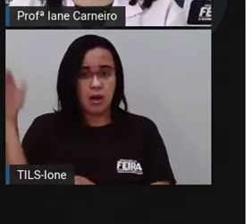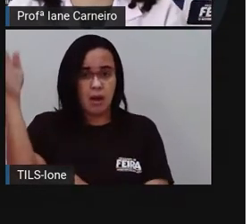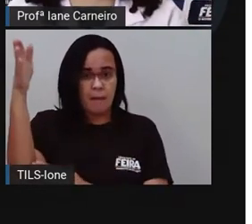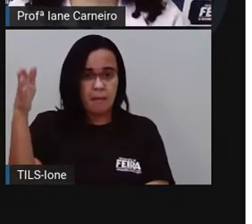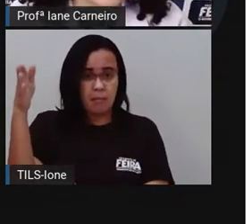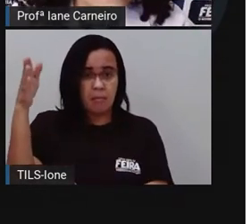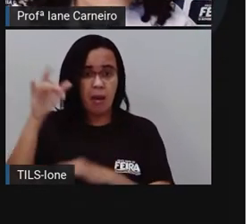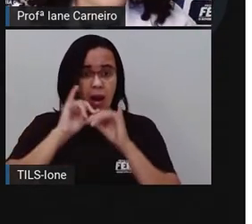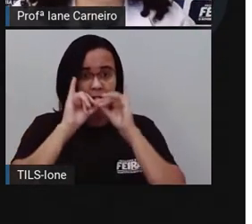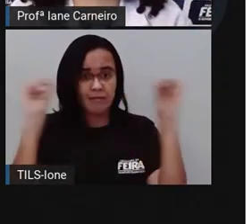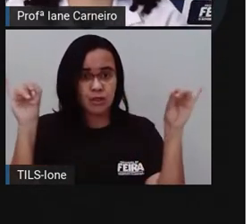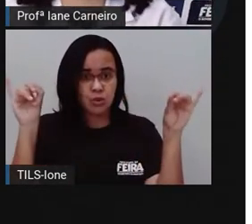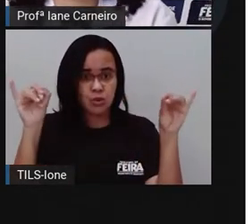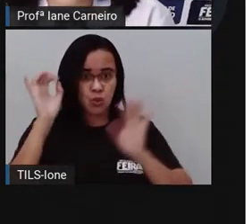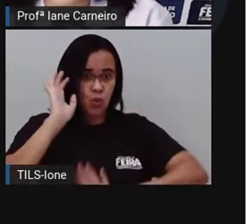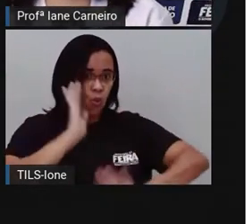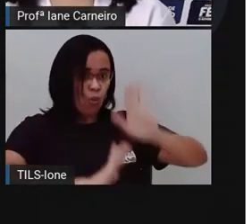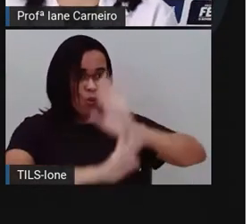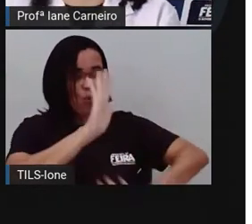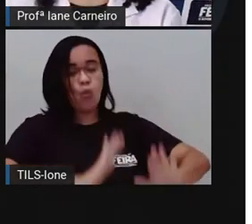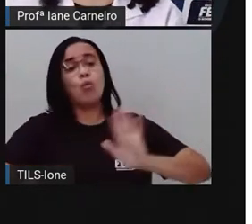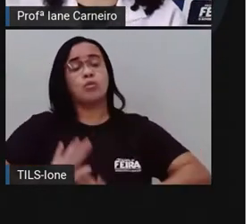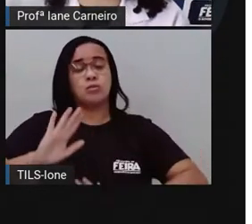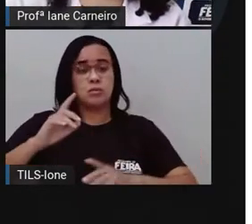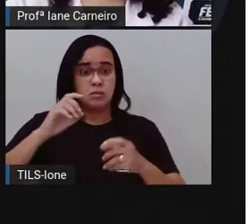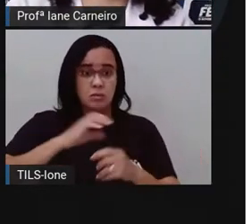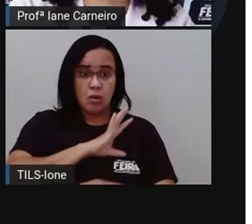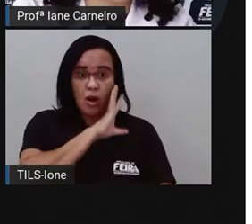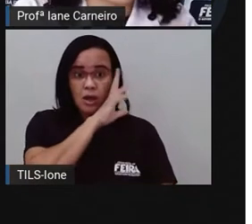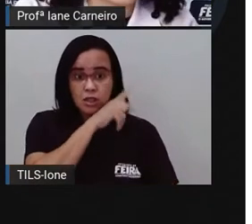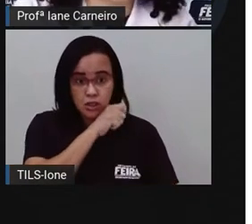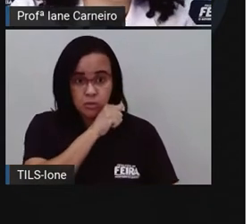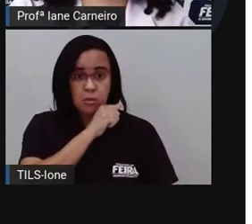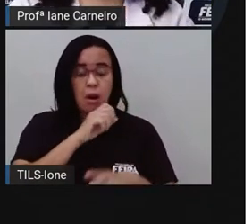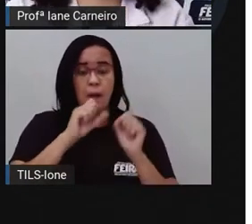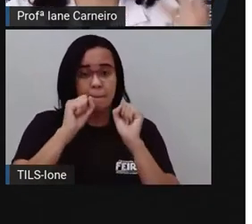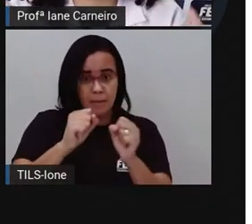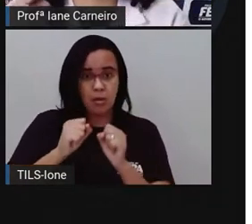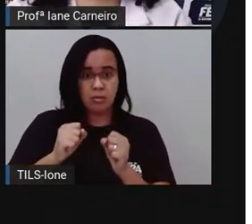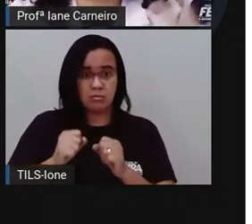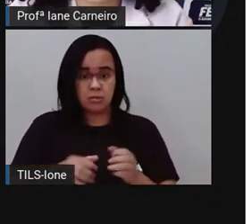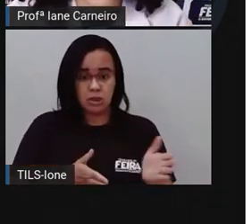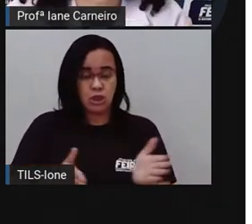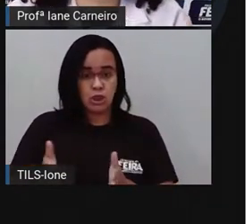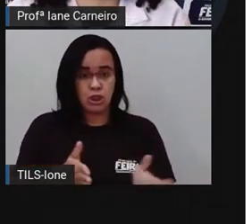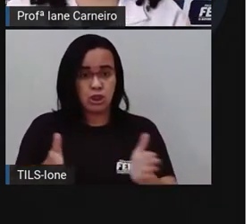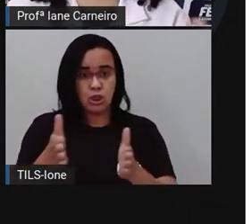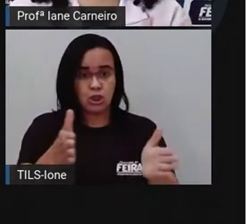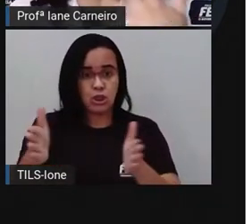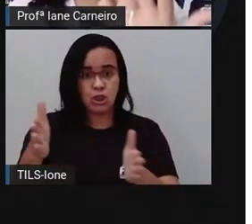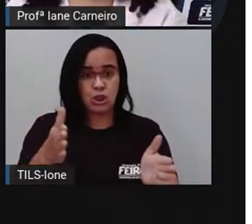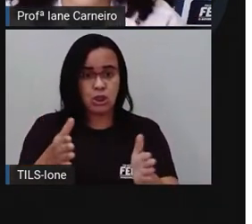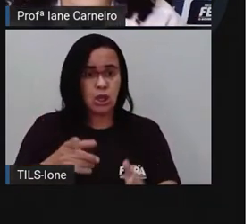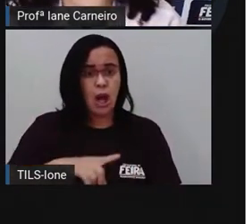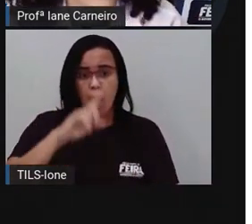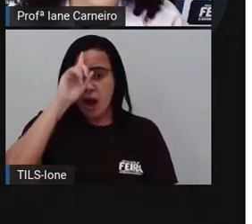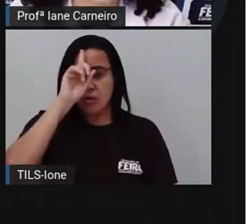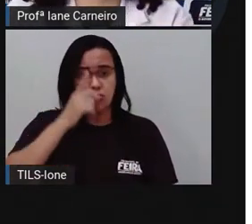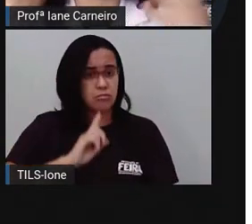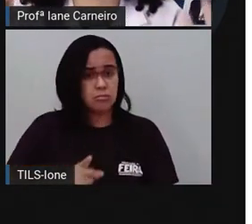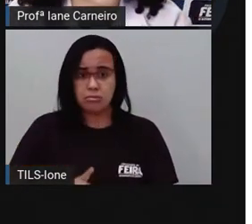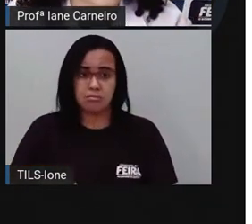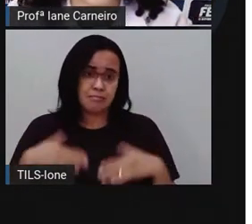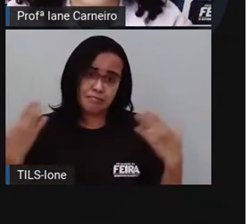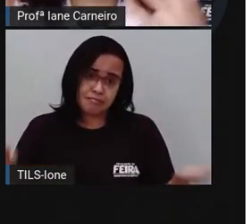pra gente ter cuidado com os animais, que eles podem estar atravessando as pistas, porque os animais, eles não sabem, né? Que ali mora alguém,